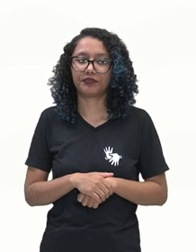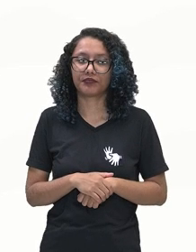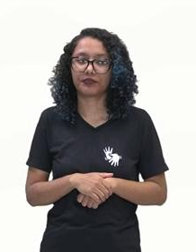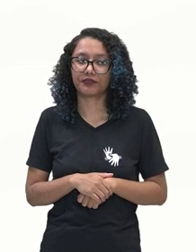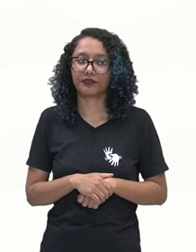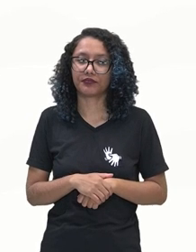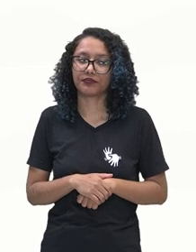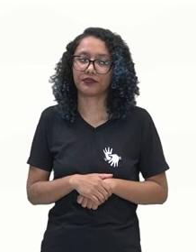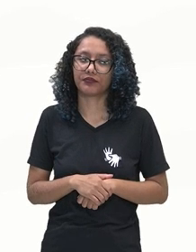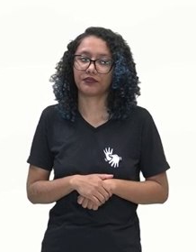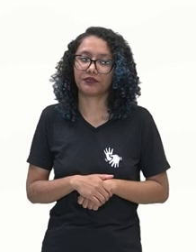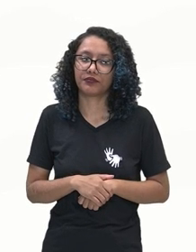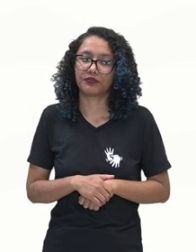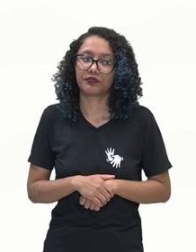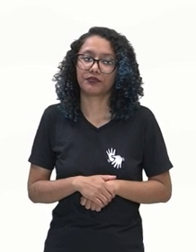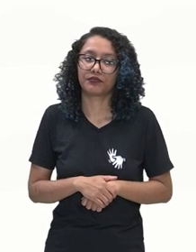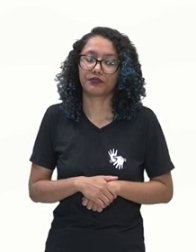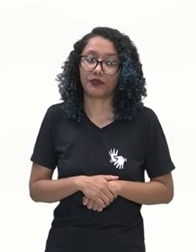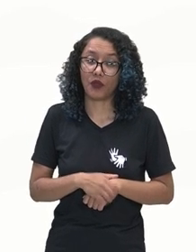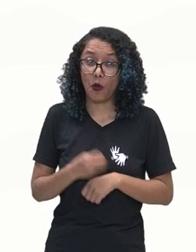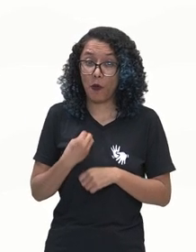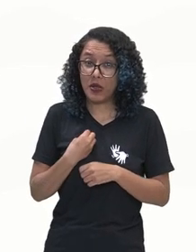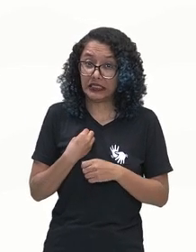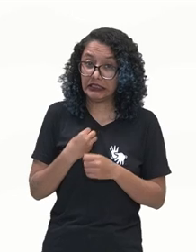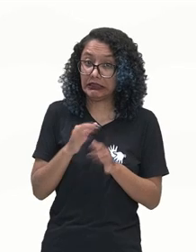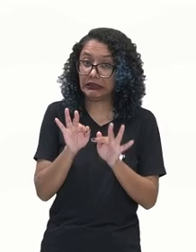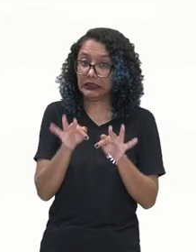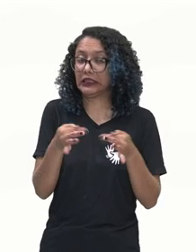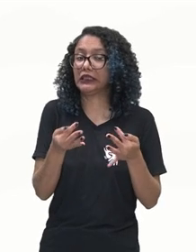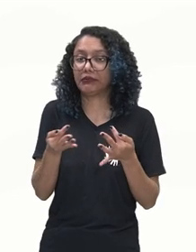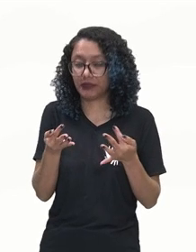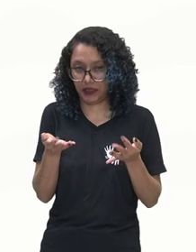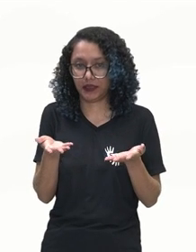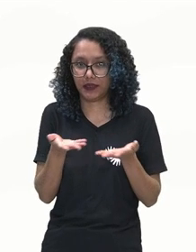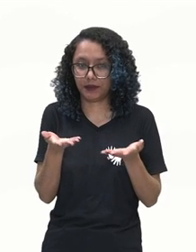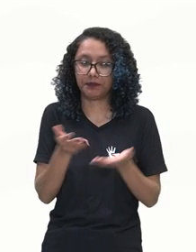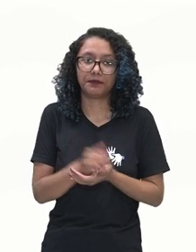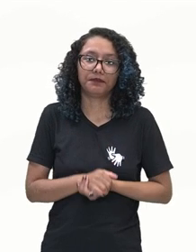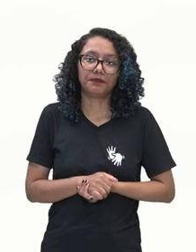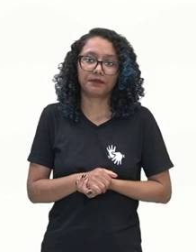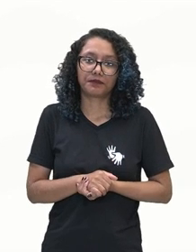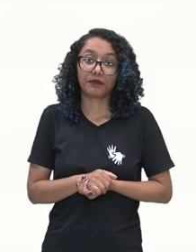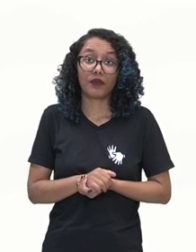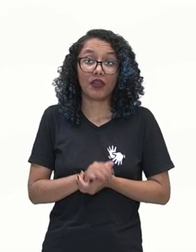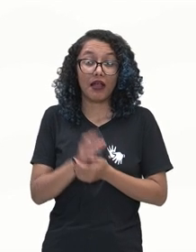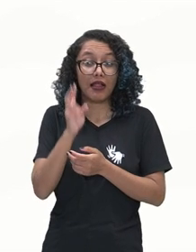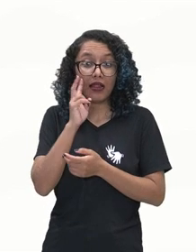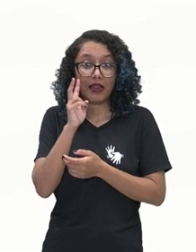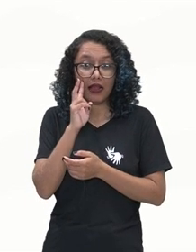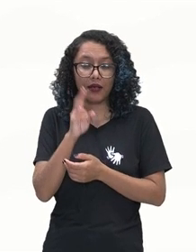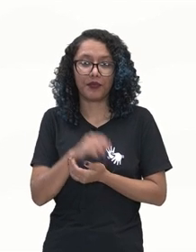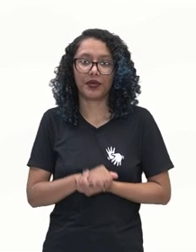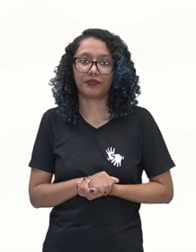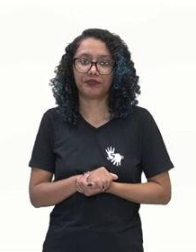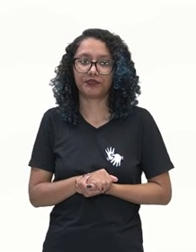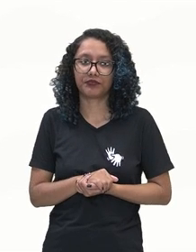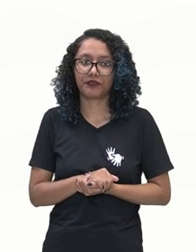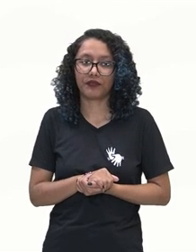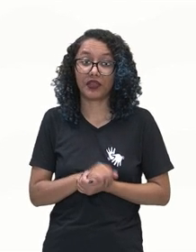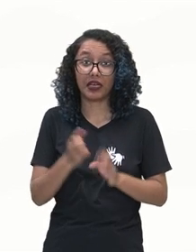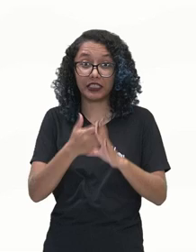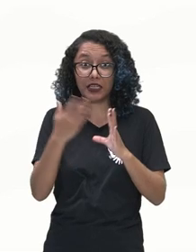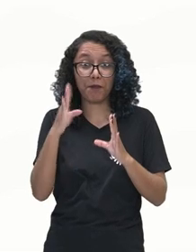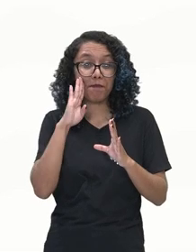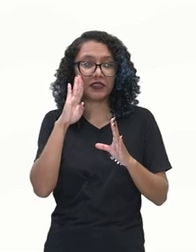simple present, ok? Lembra aí que a marca aí de um texto é o simple